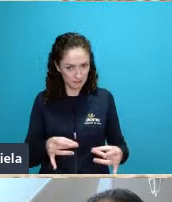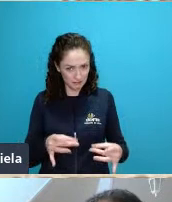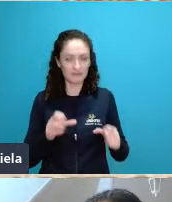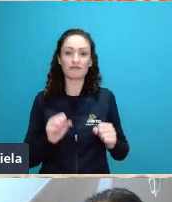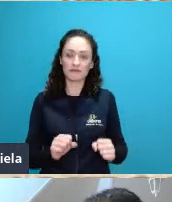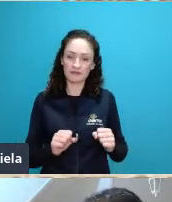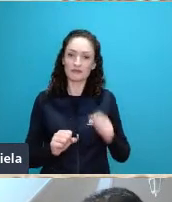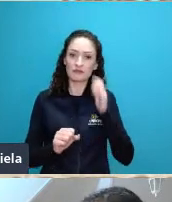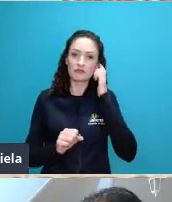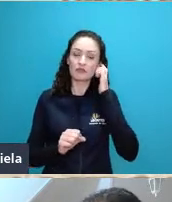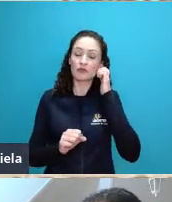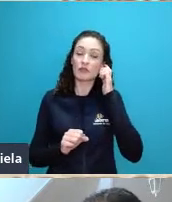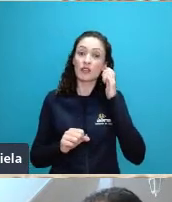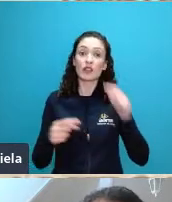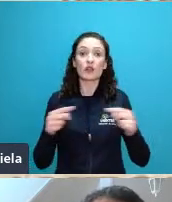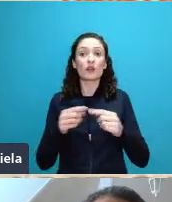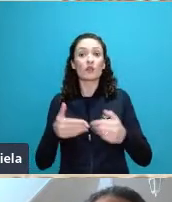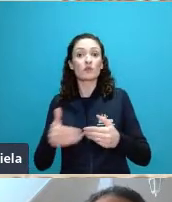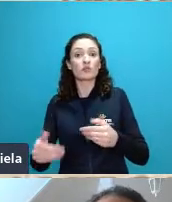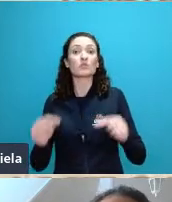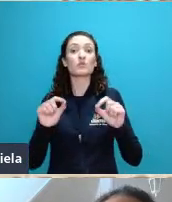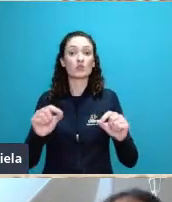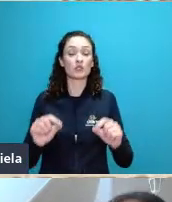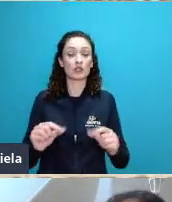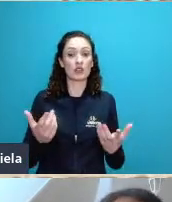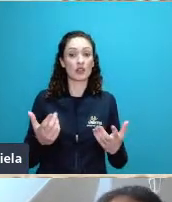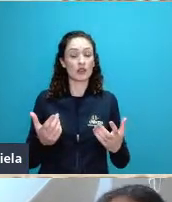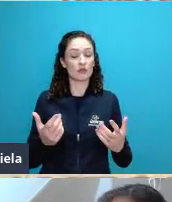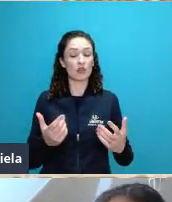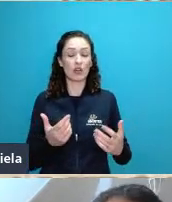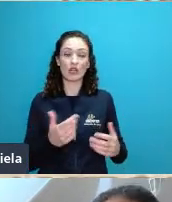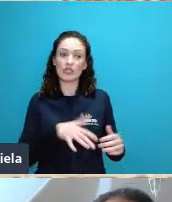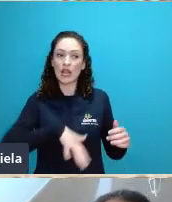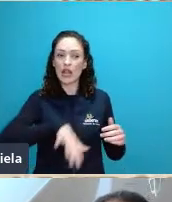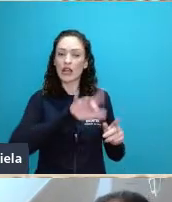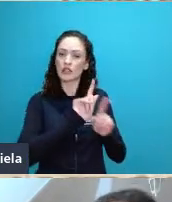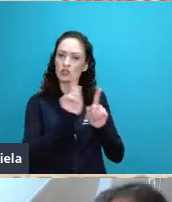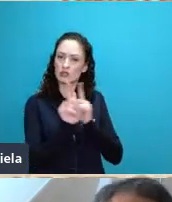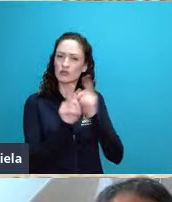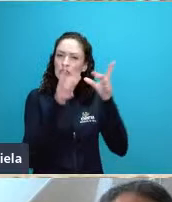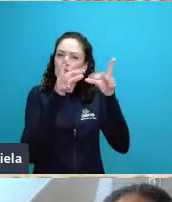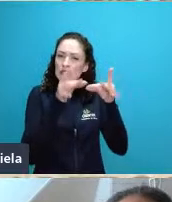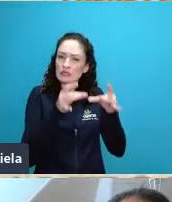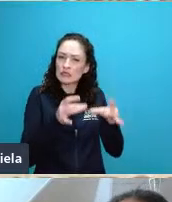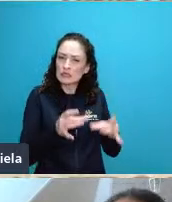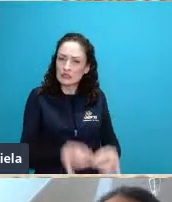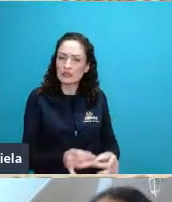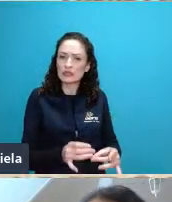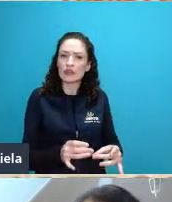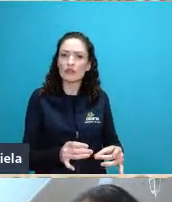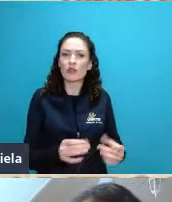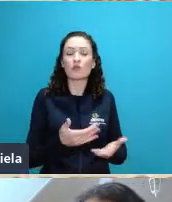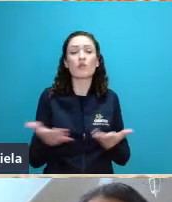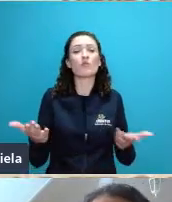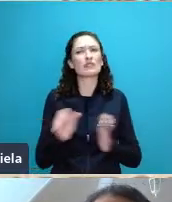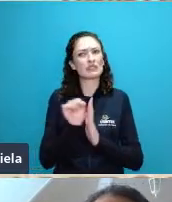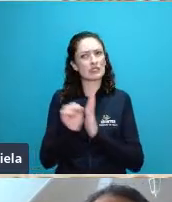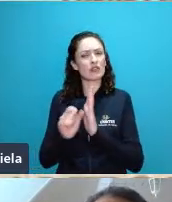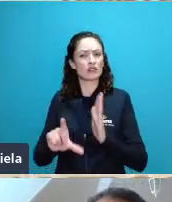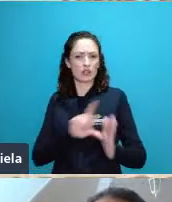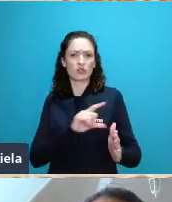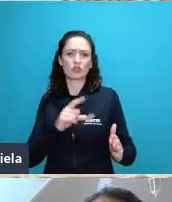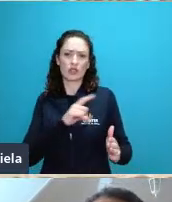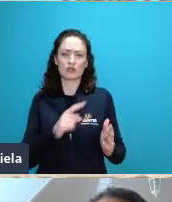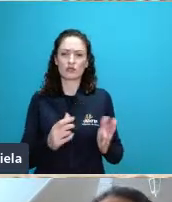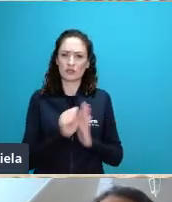até meados do século passado essa geografia mais descritiva tanto no âmbito da geografia humana como da geografia física